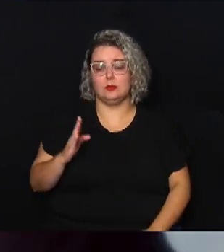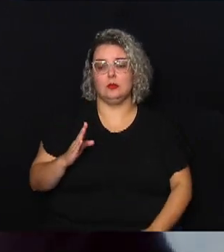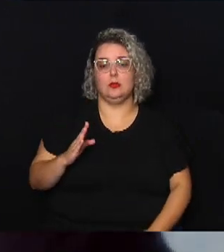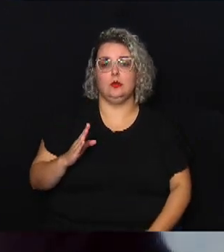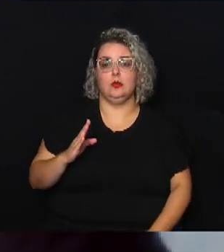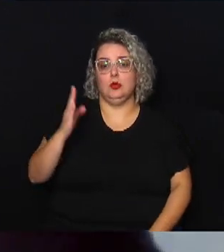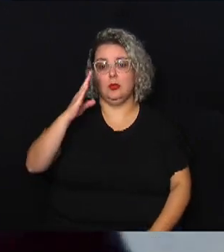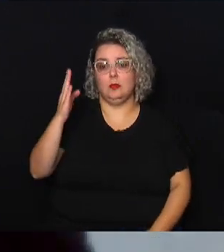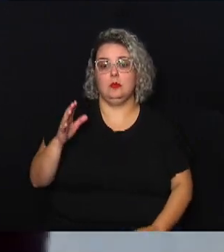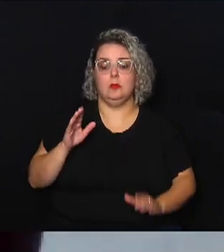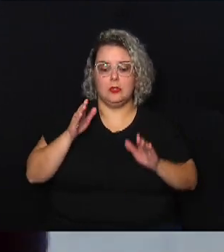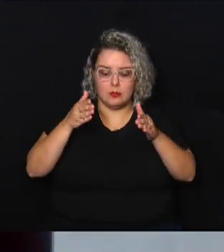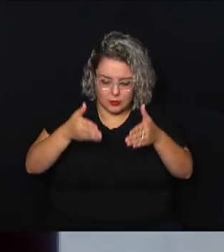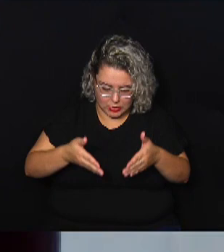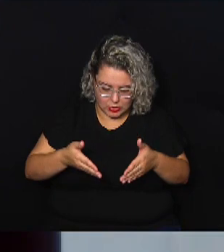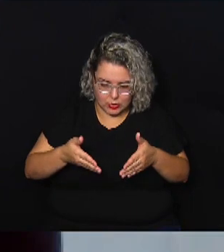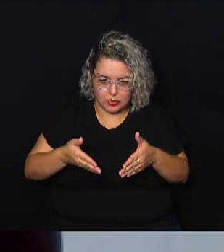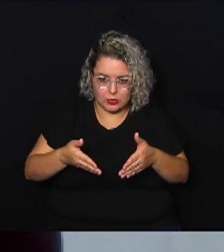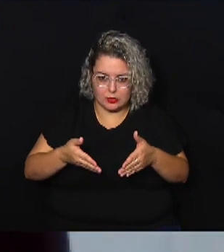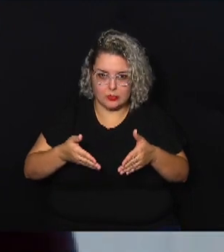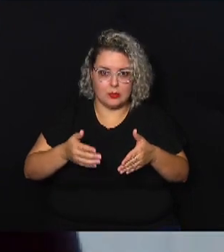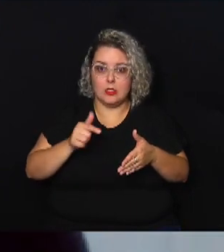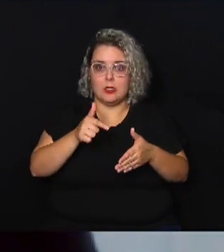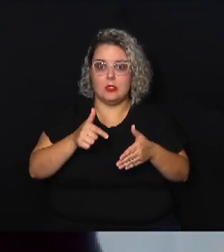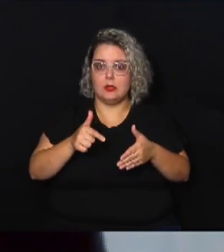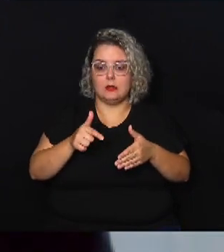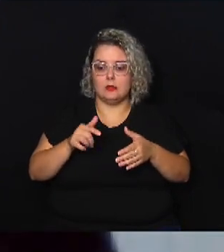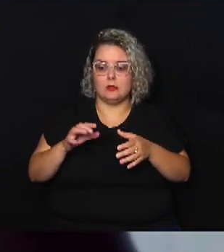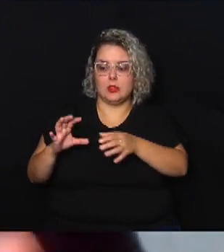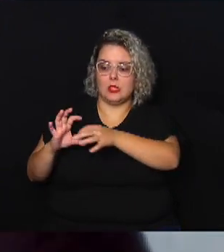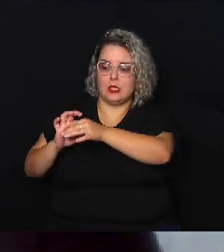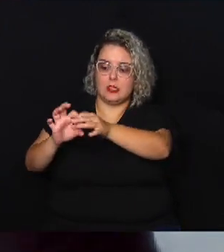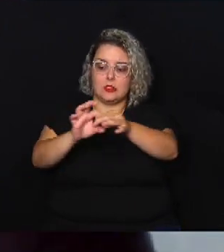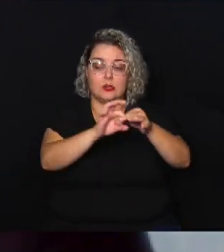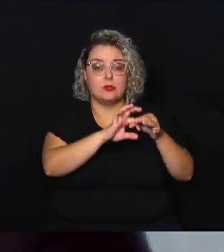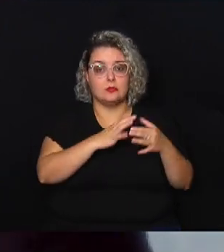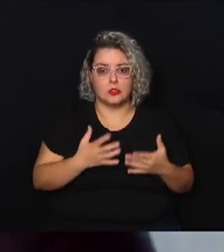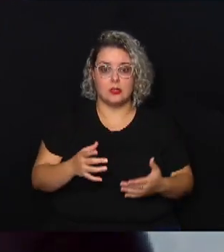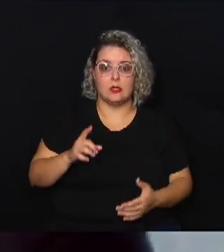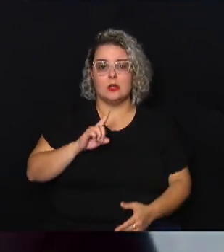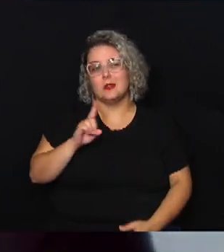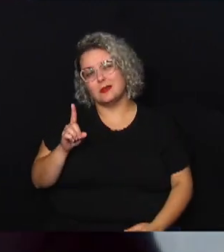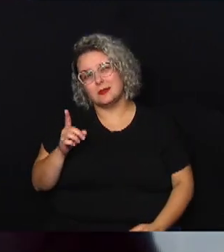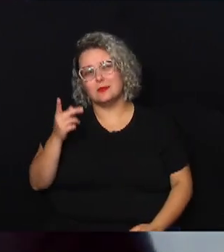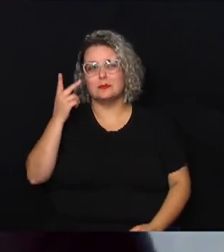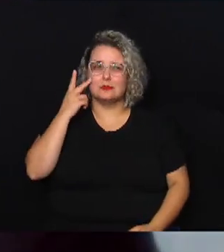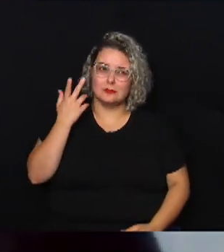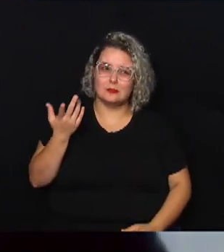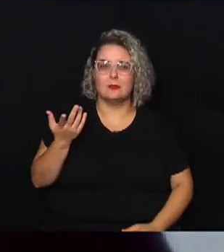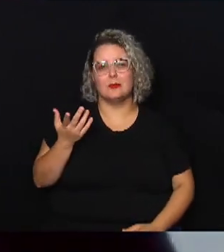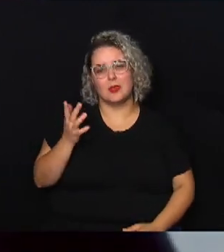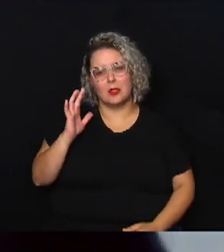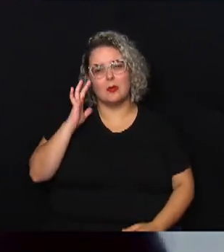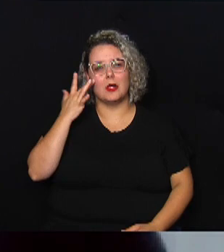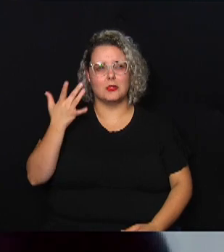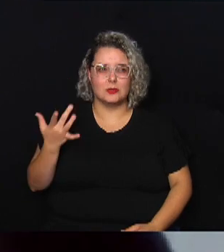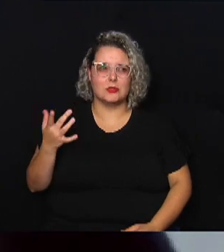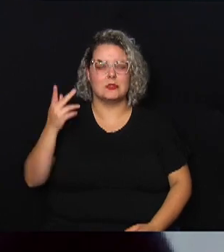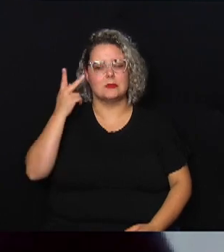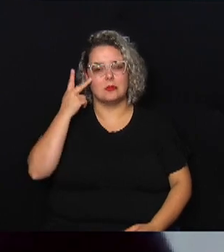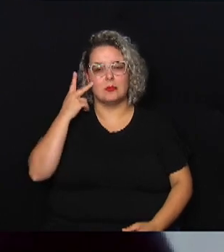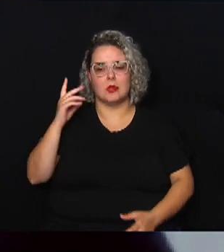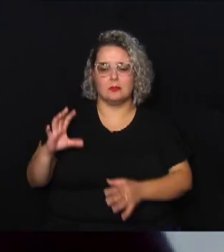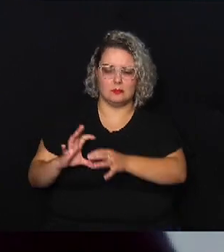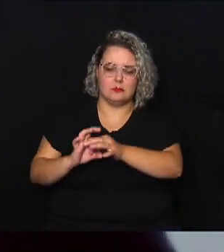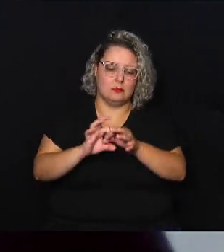centralizado e profundamente desintegrado nas pontas não São Paulo São Paulo acho que a gente está muito mais integrado mas outro dia eu